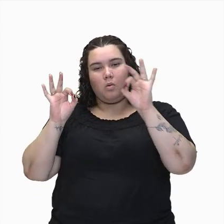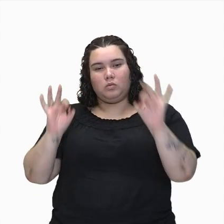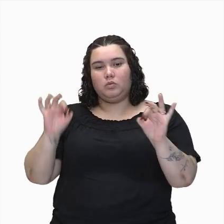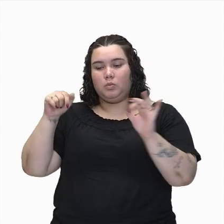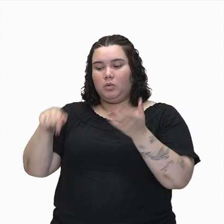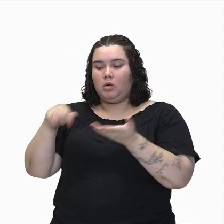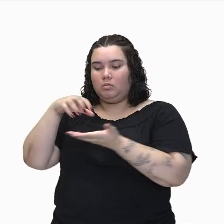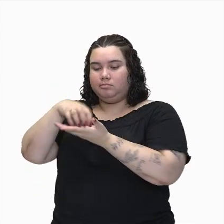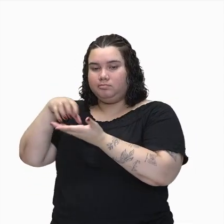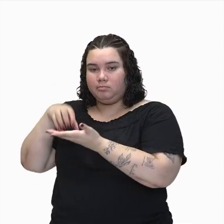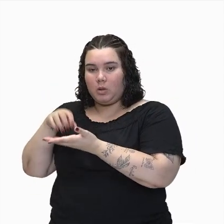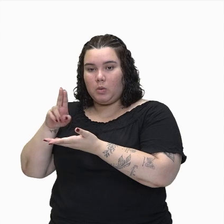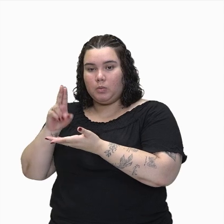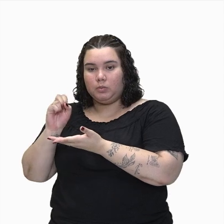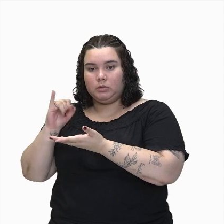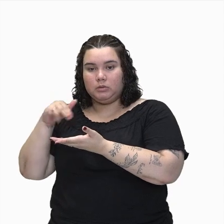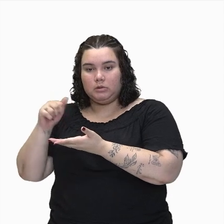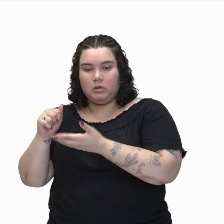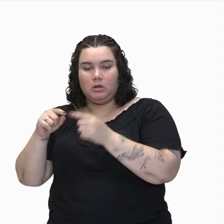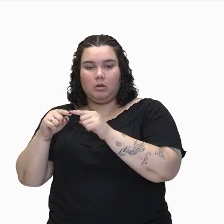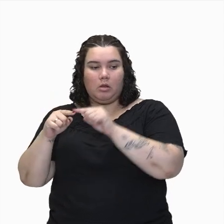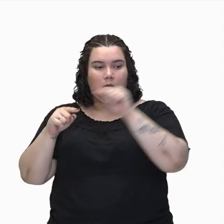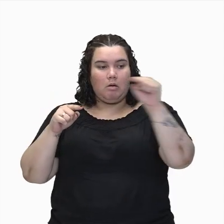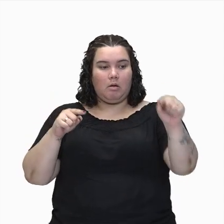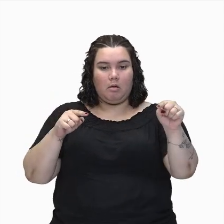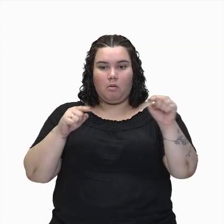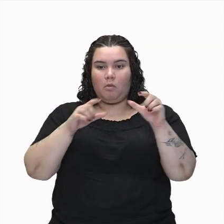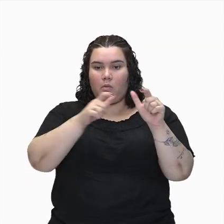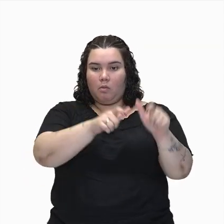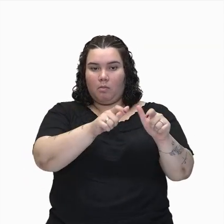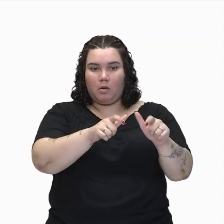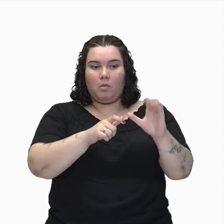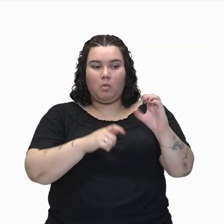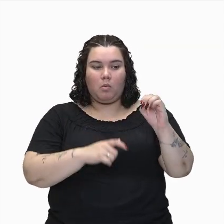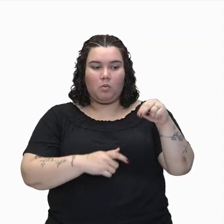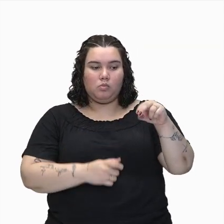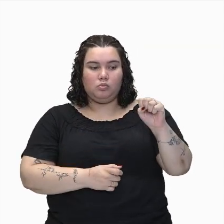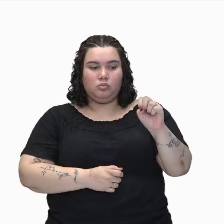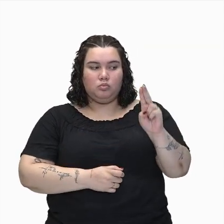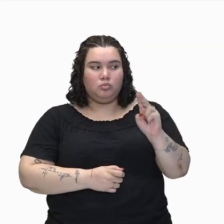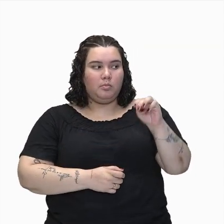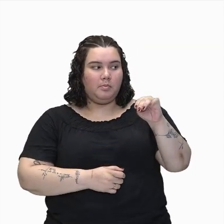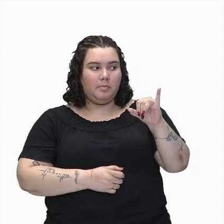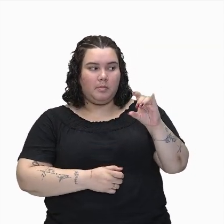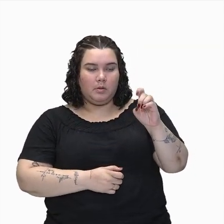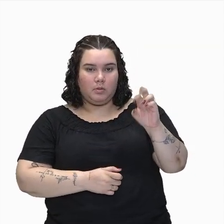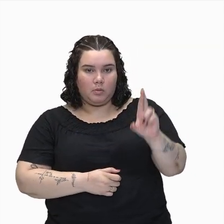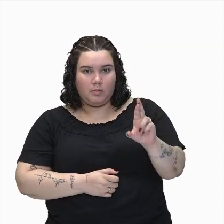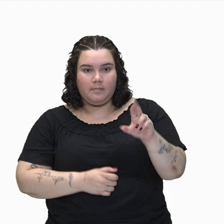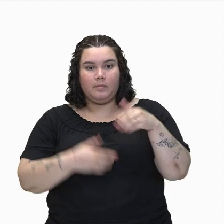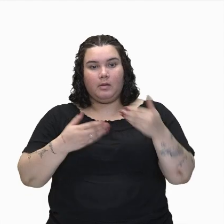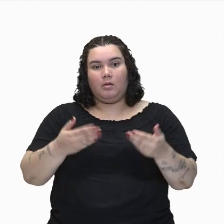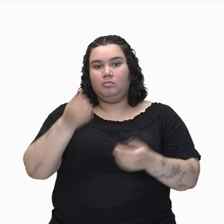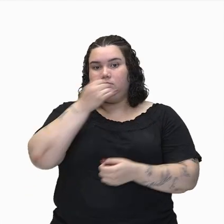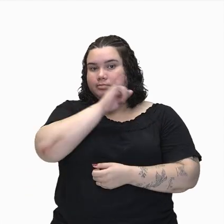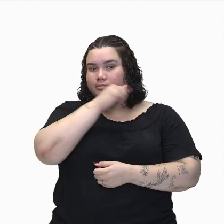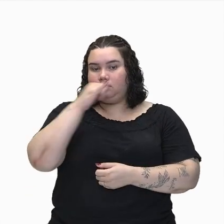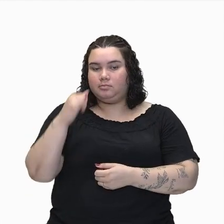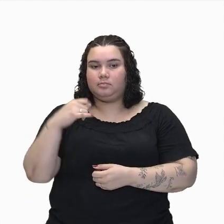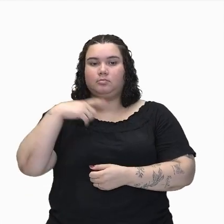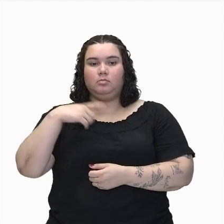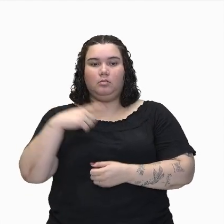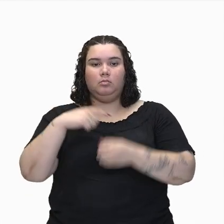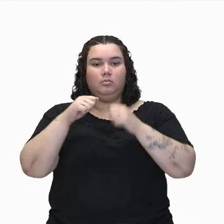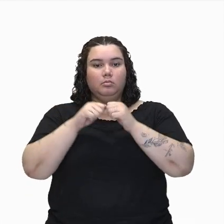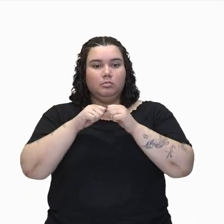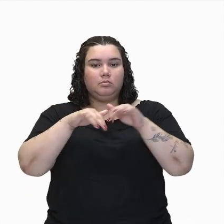longo caminho entre as usinas e os centros consumidores, nas redes de transmissão, a energia elétrica chega em